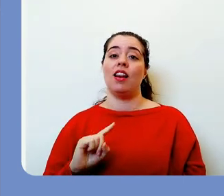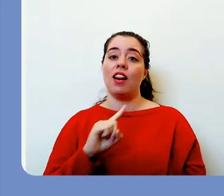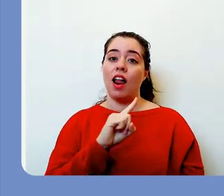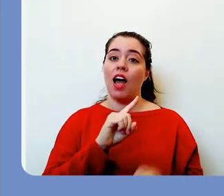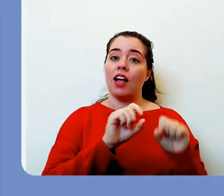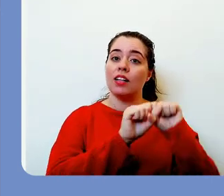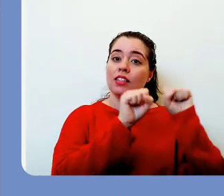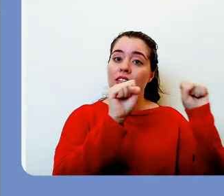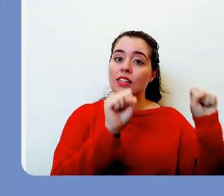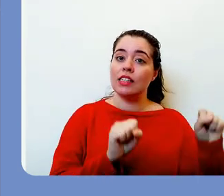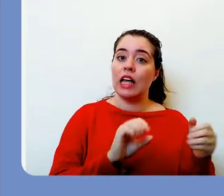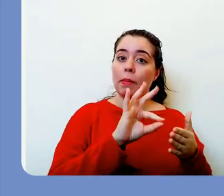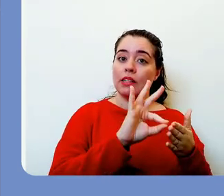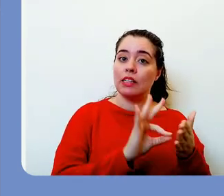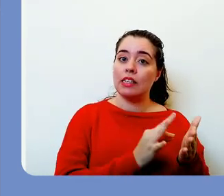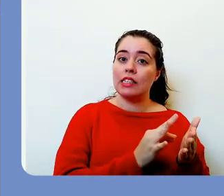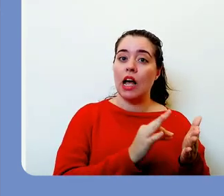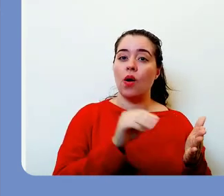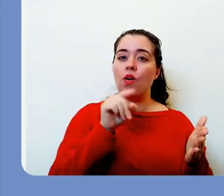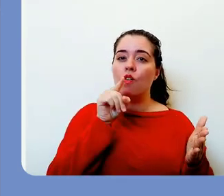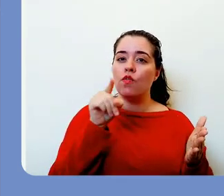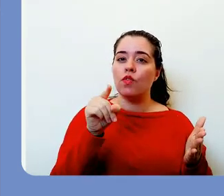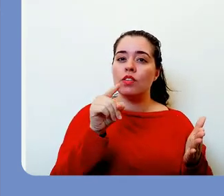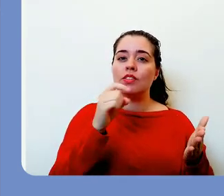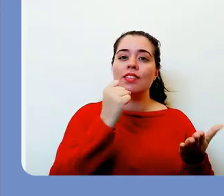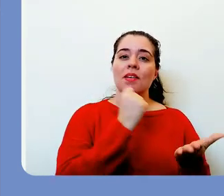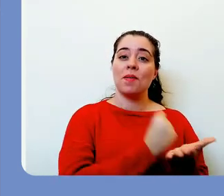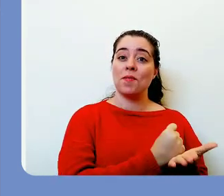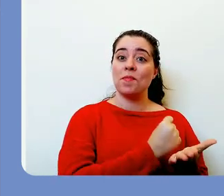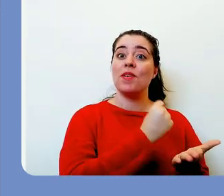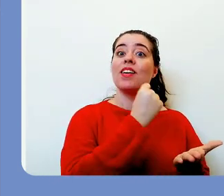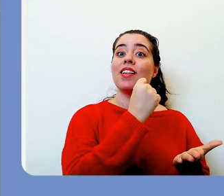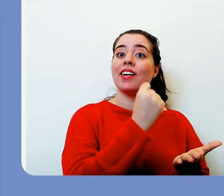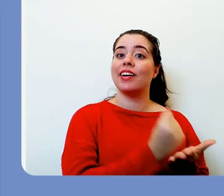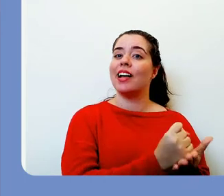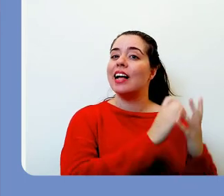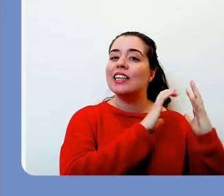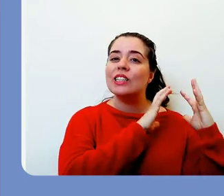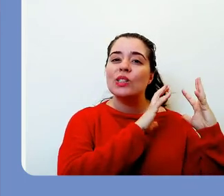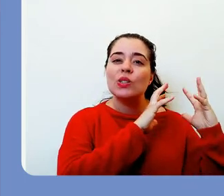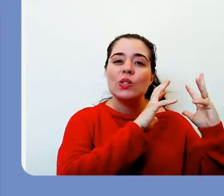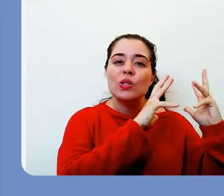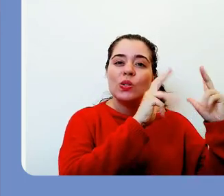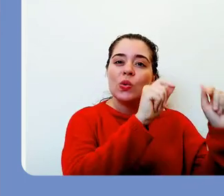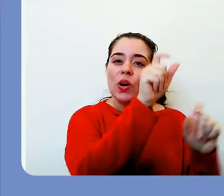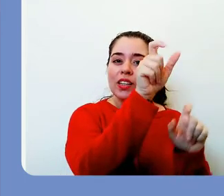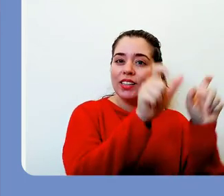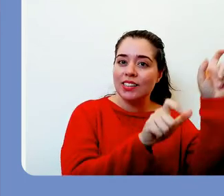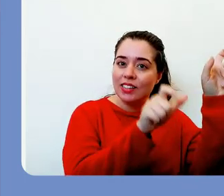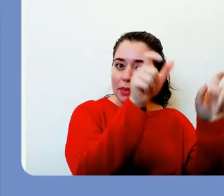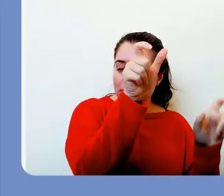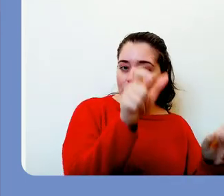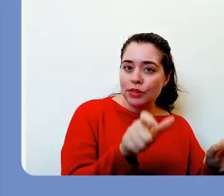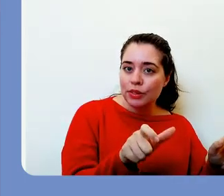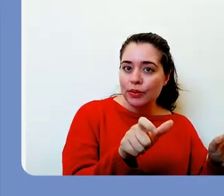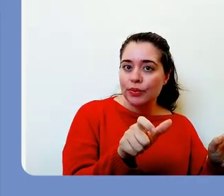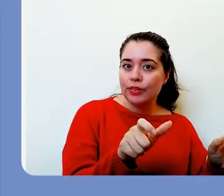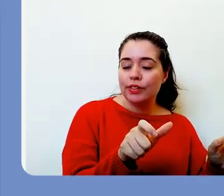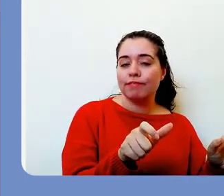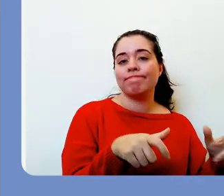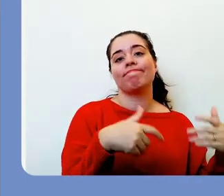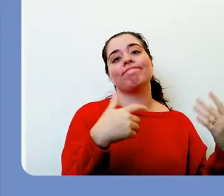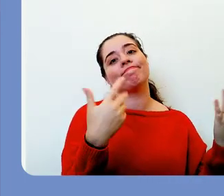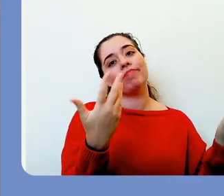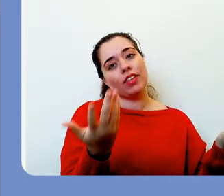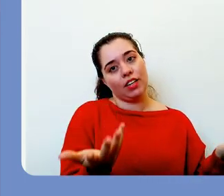importação de arquivo TXT se ao criar o modelo de certificado você optou por essa